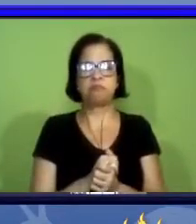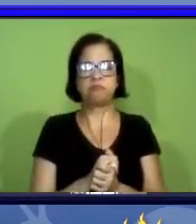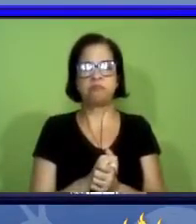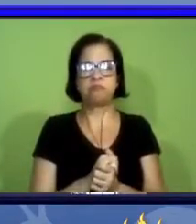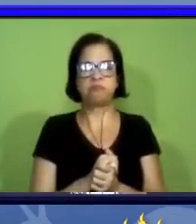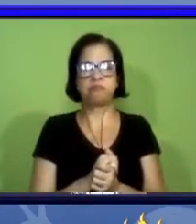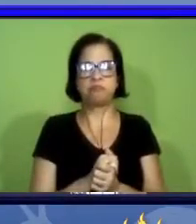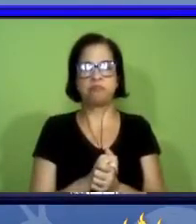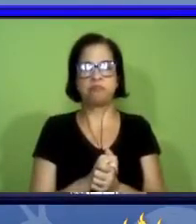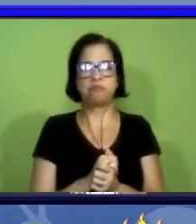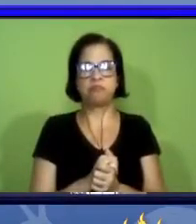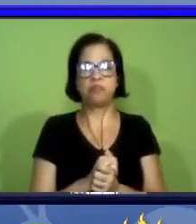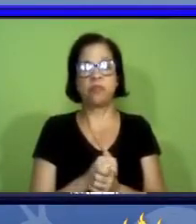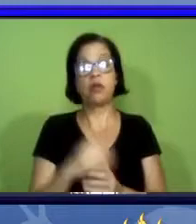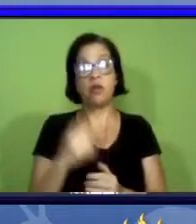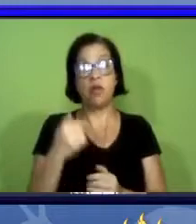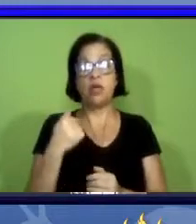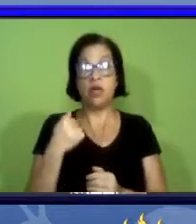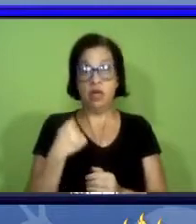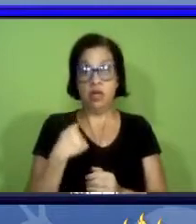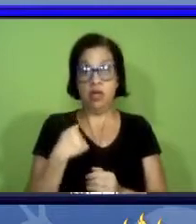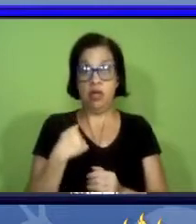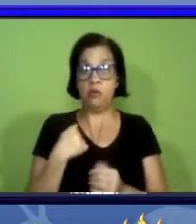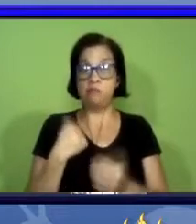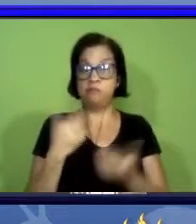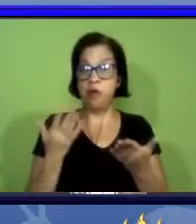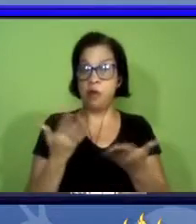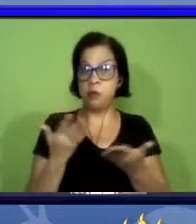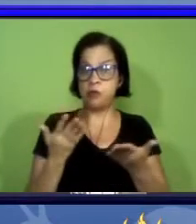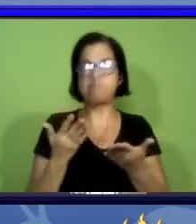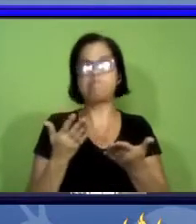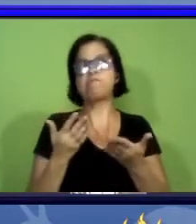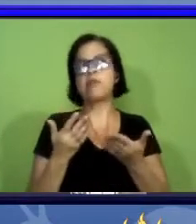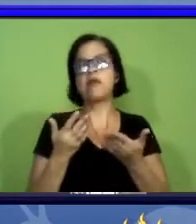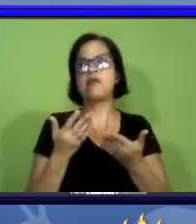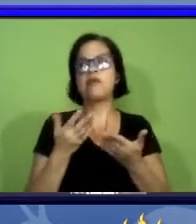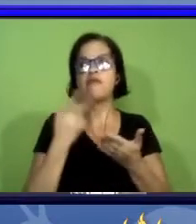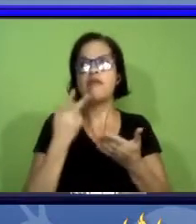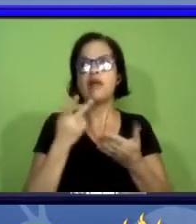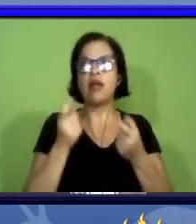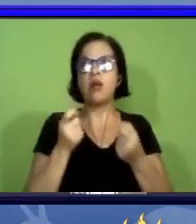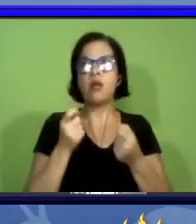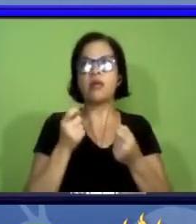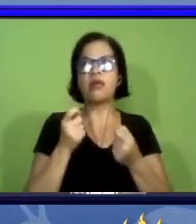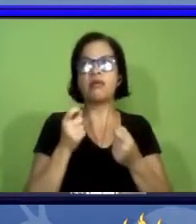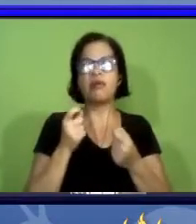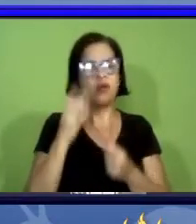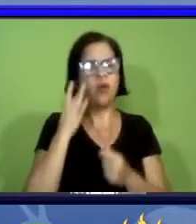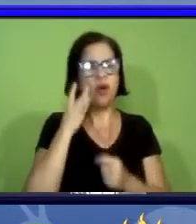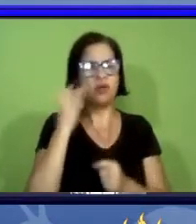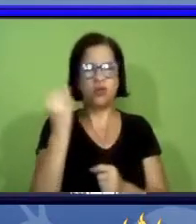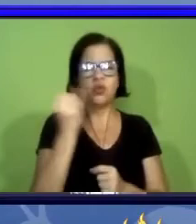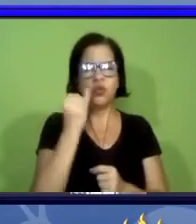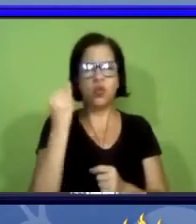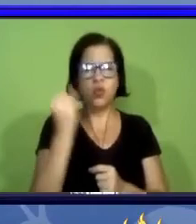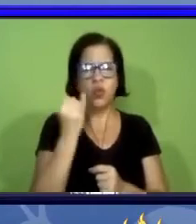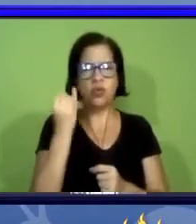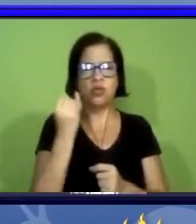e eu coloco aqui como extremamente relevante a